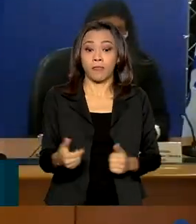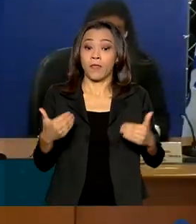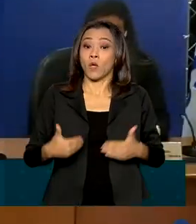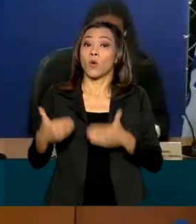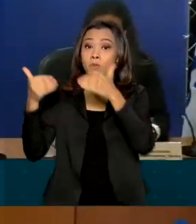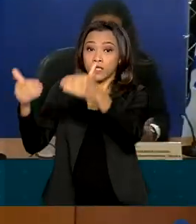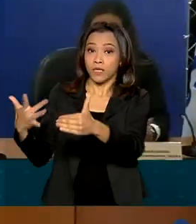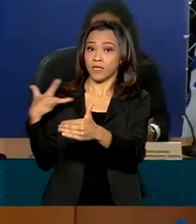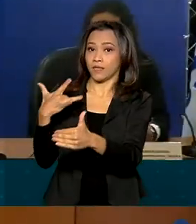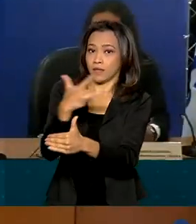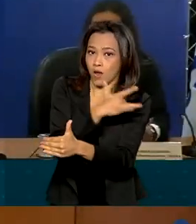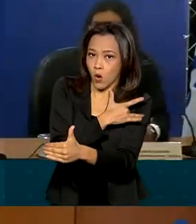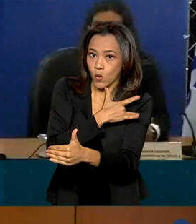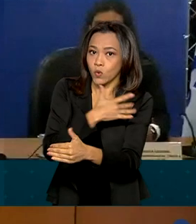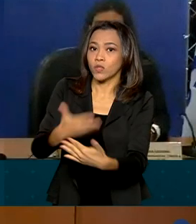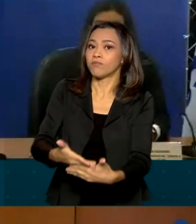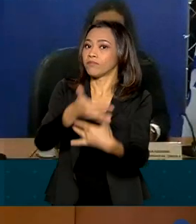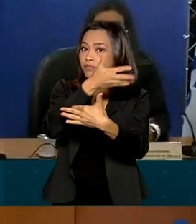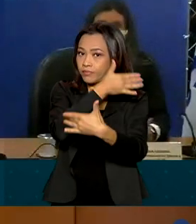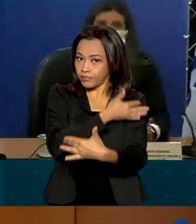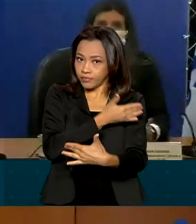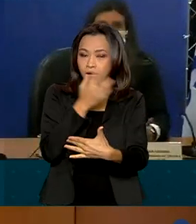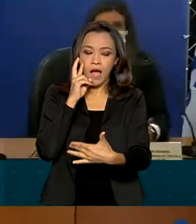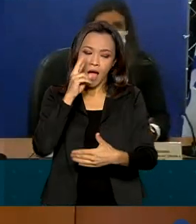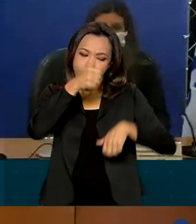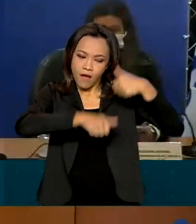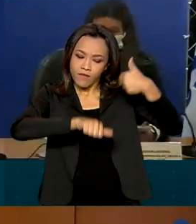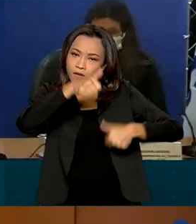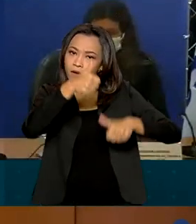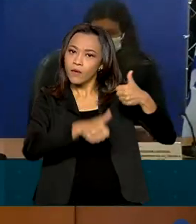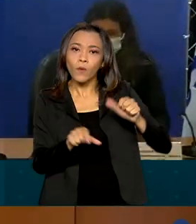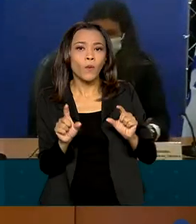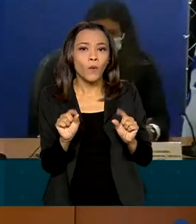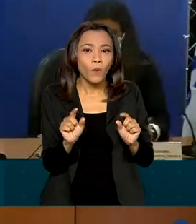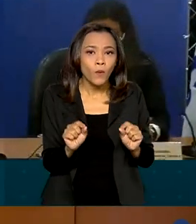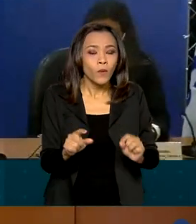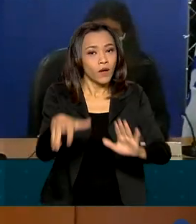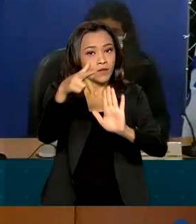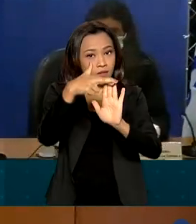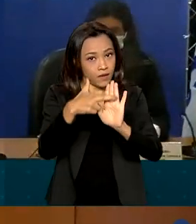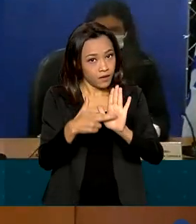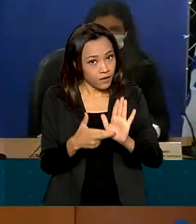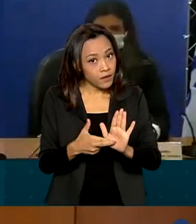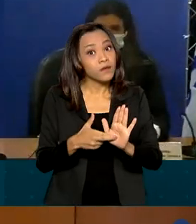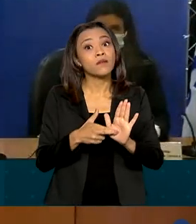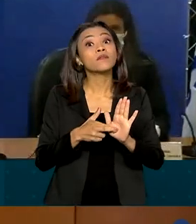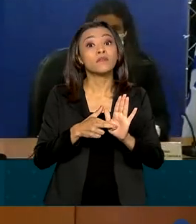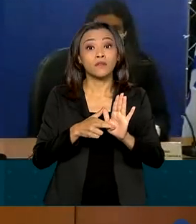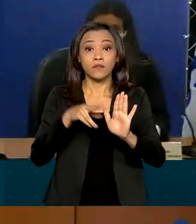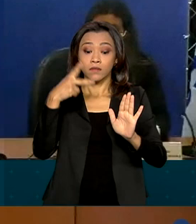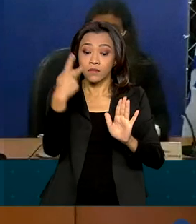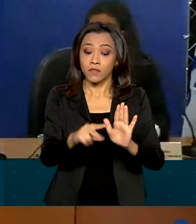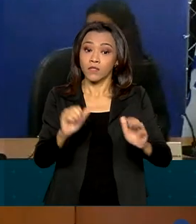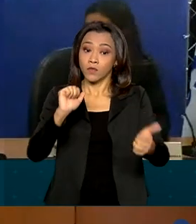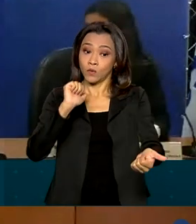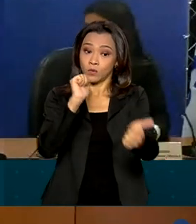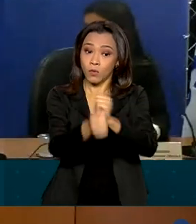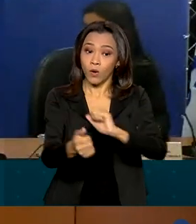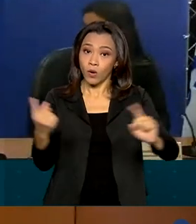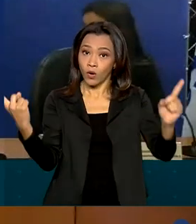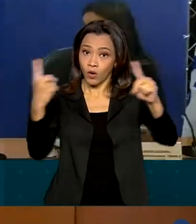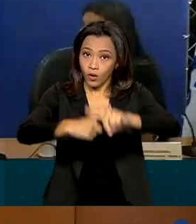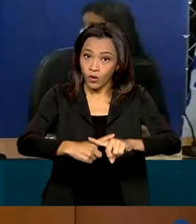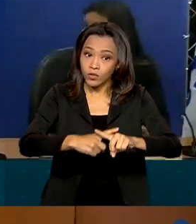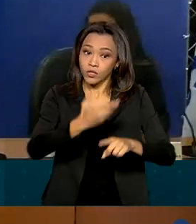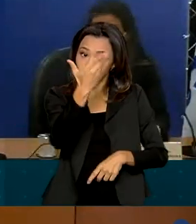fez uma análise do protocolo, tanto do protocolo do campeonato brasileiro, está aqui o doutor Jorge Pagura,